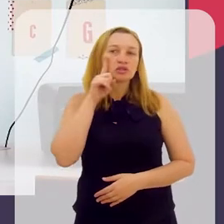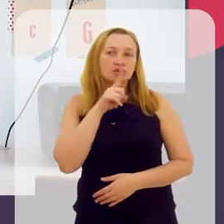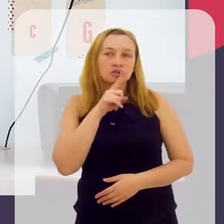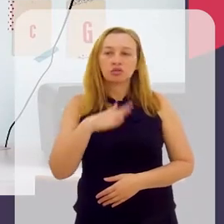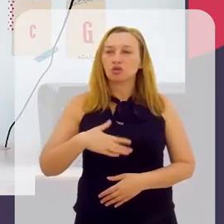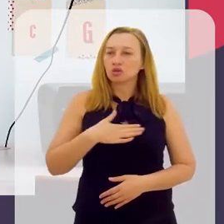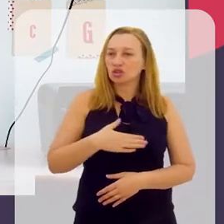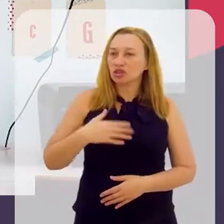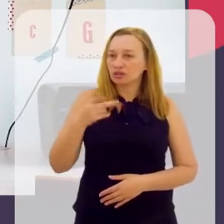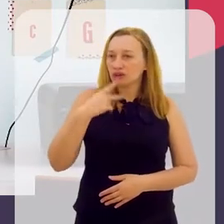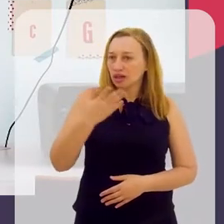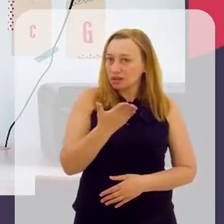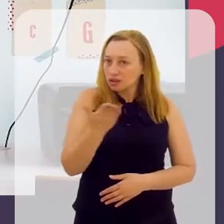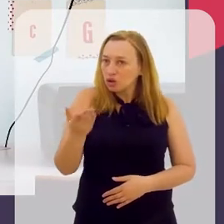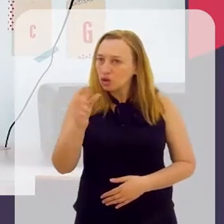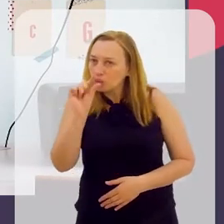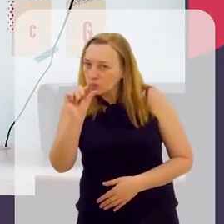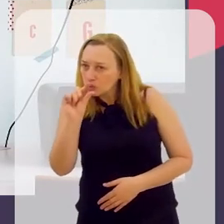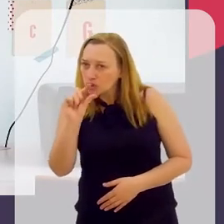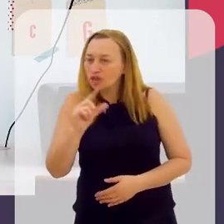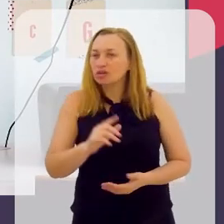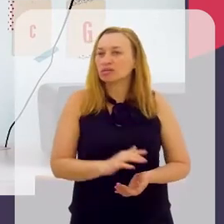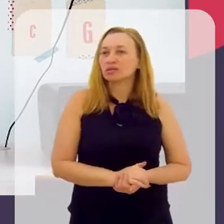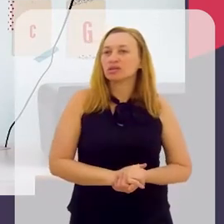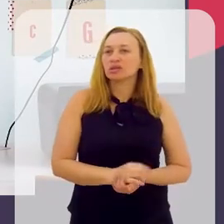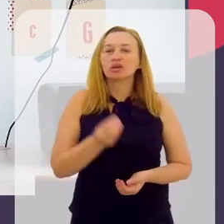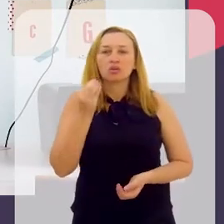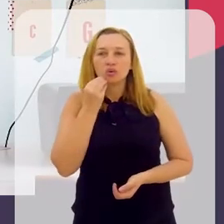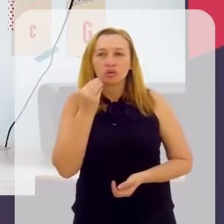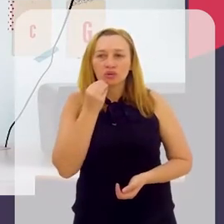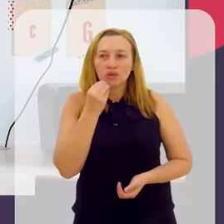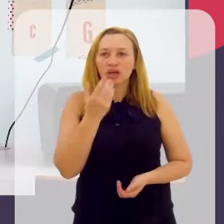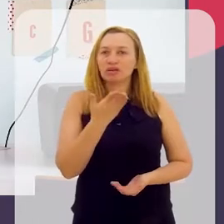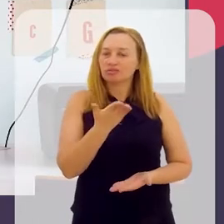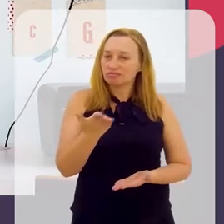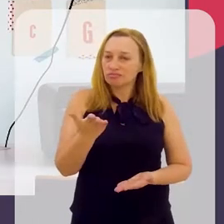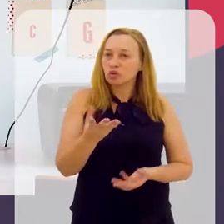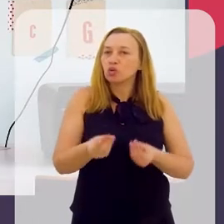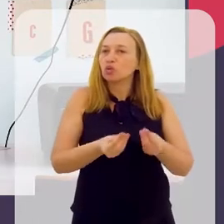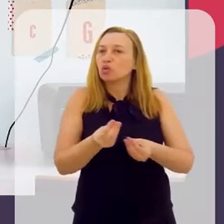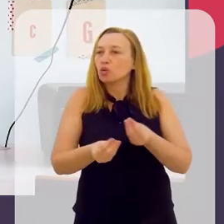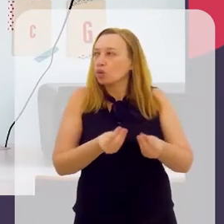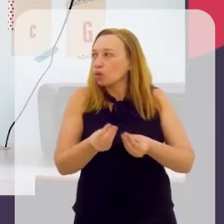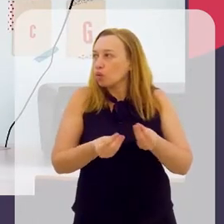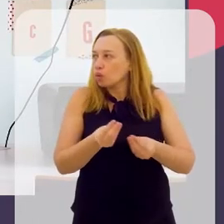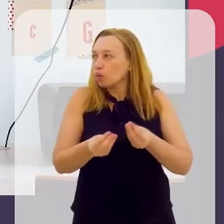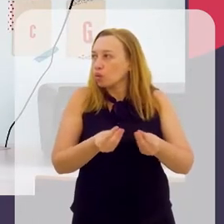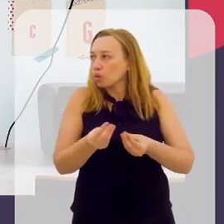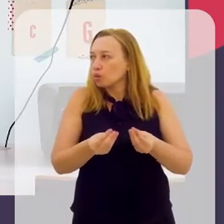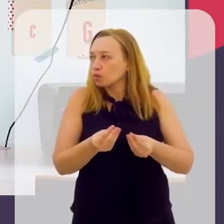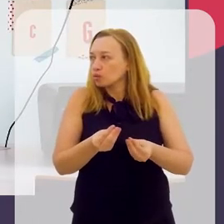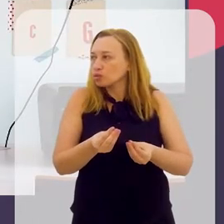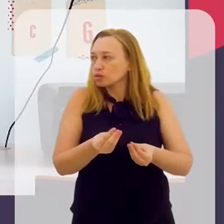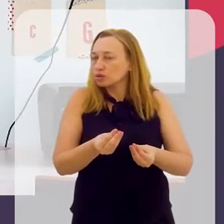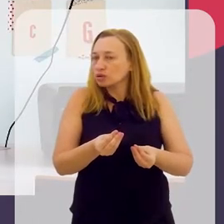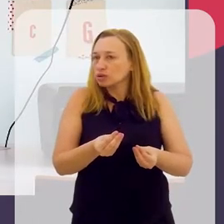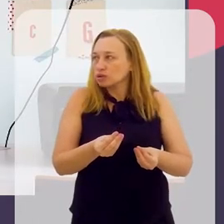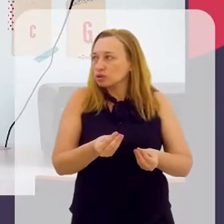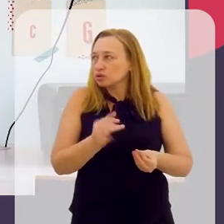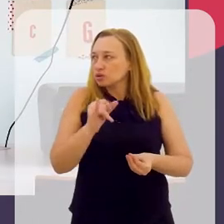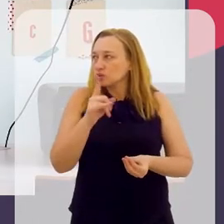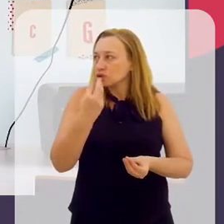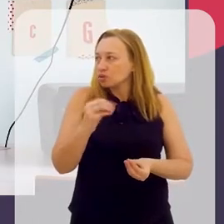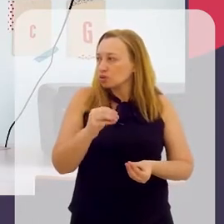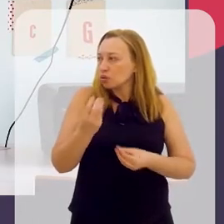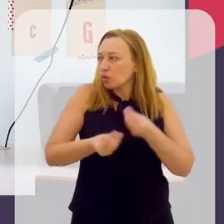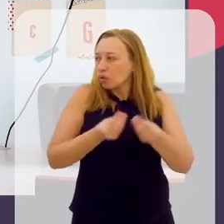Estados Unidos. Gostaria que vocês falassem um pouquinho sobre essas oportunidades, e como é que está, no